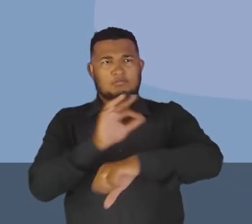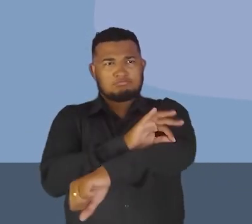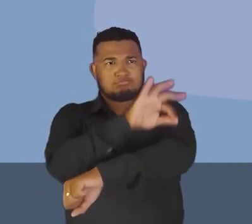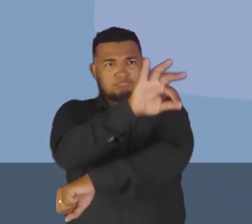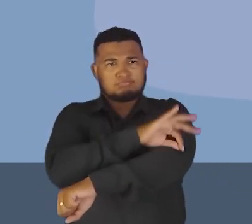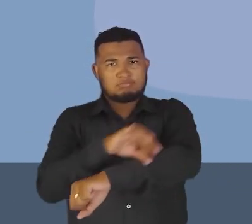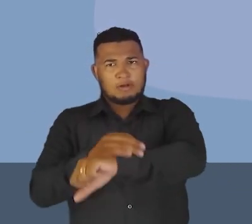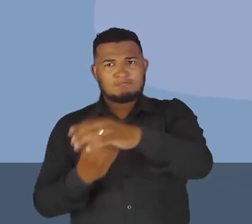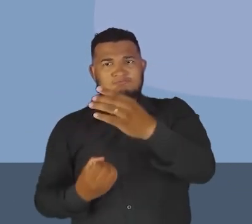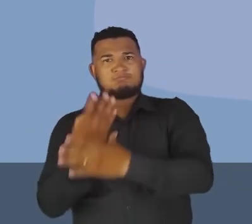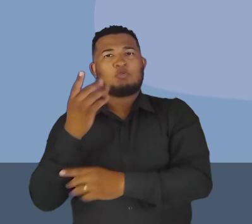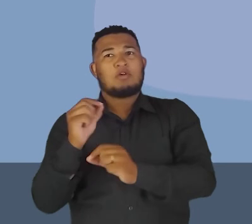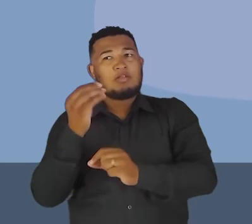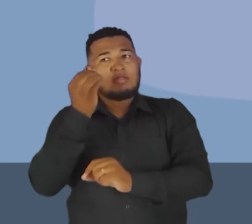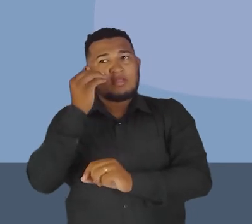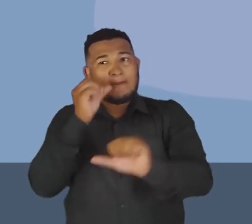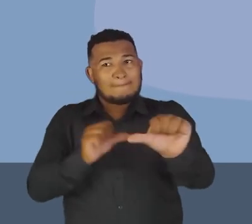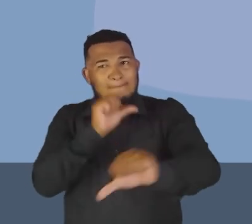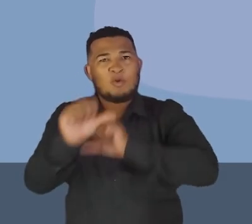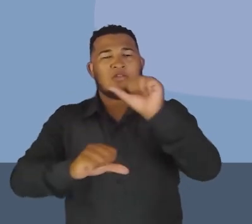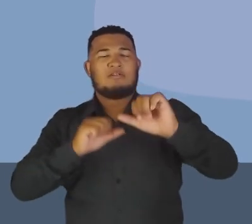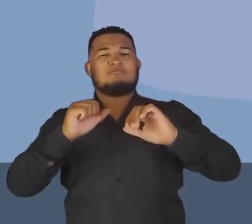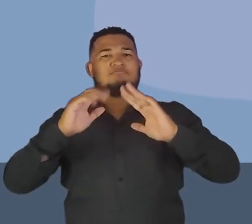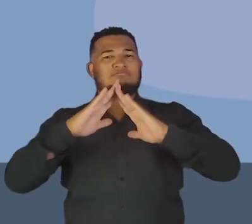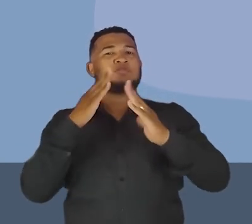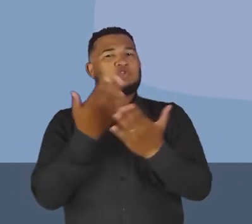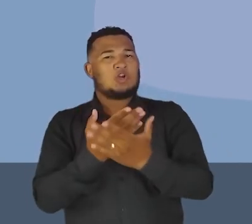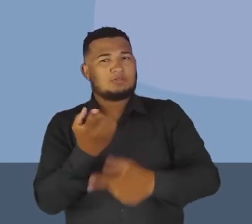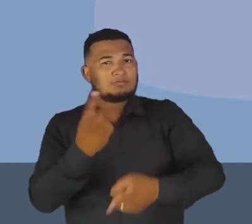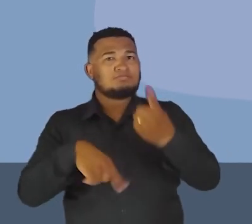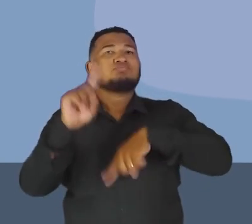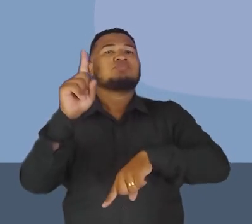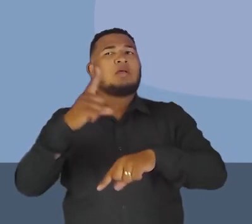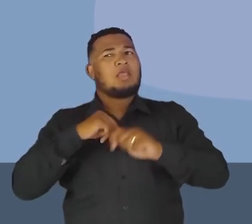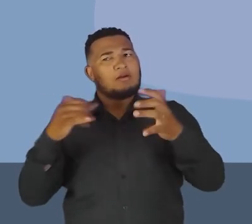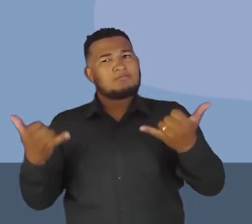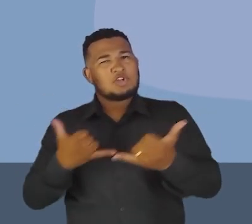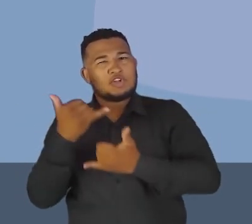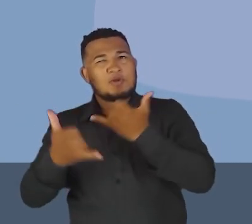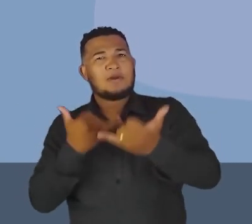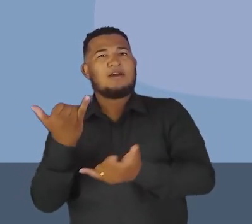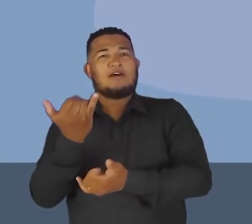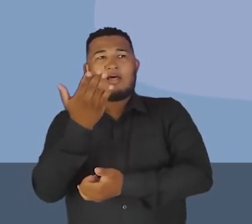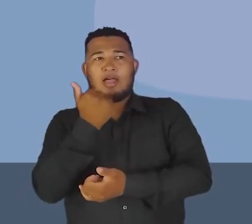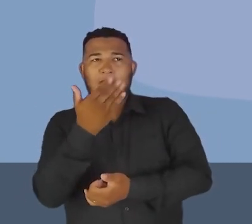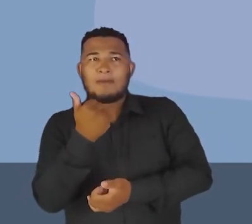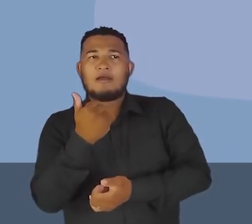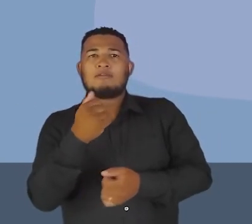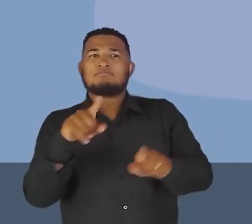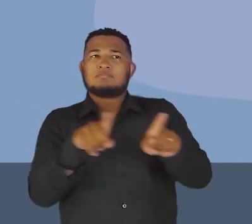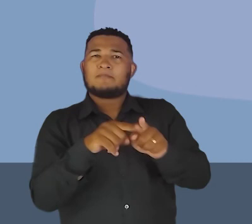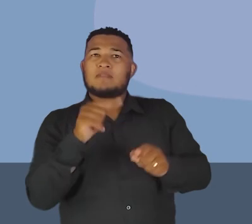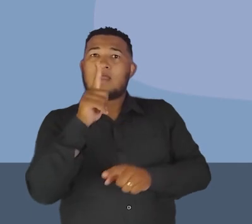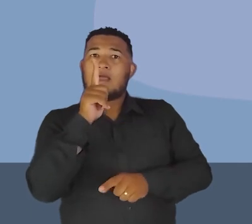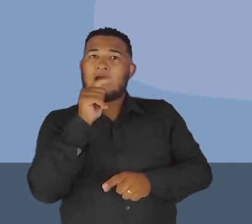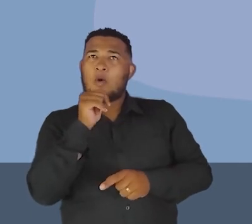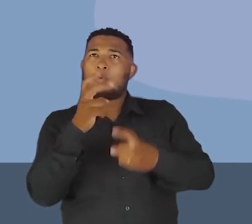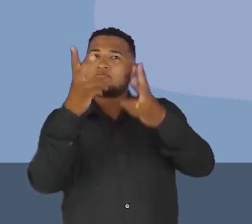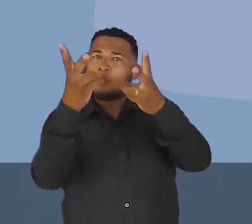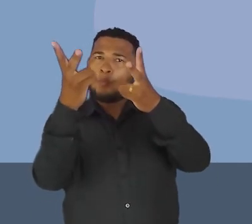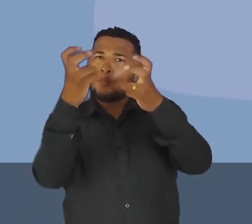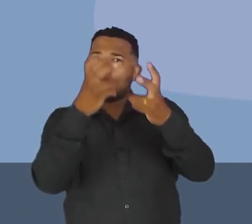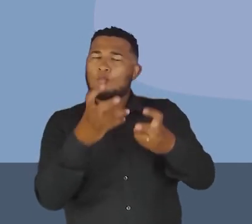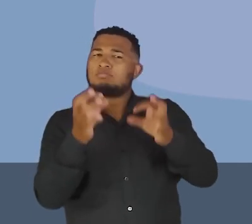de transformar a cidade de Vila Rica, né? Promovendo educação, recriação, alimentação, captação de água correta, né?